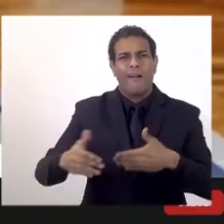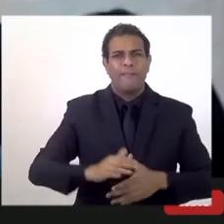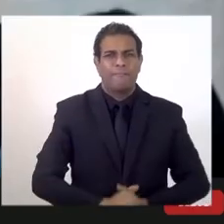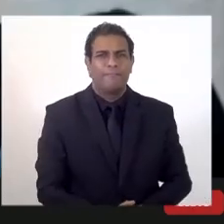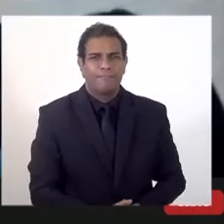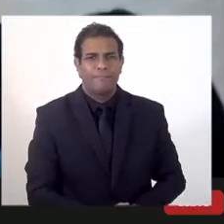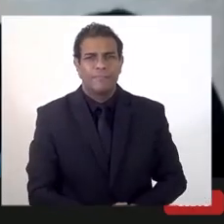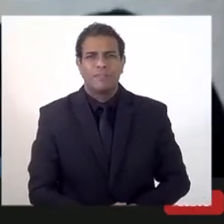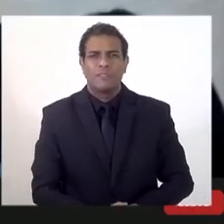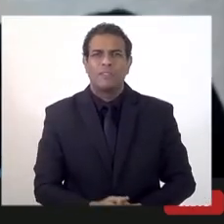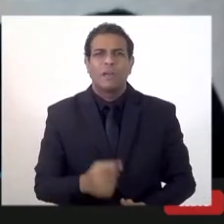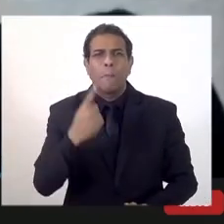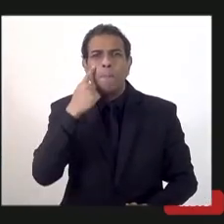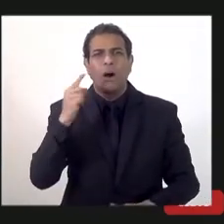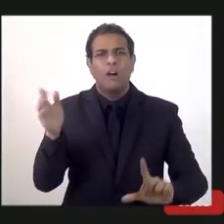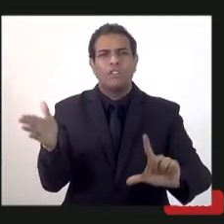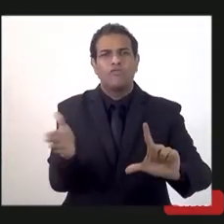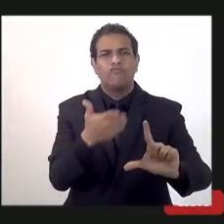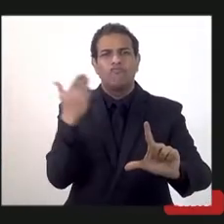Pode levantar, por favor, Mariana.